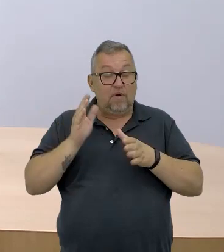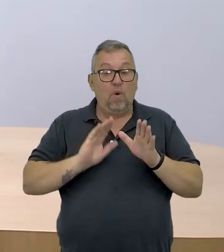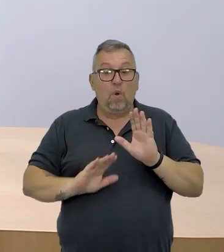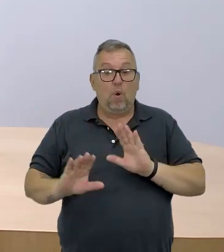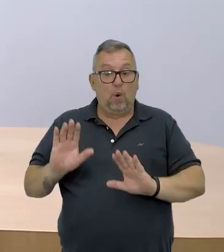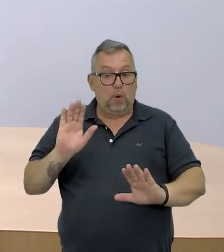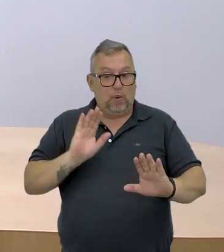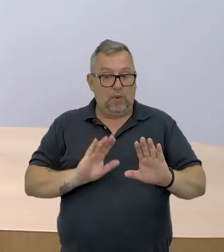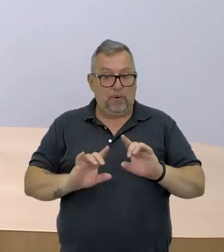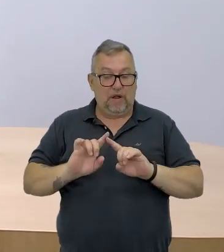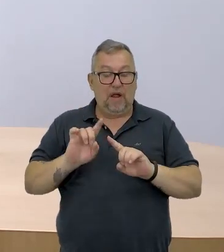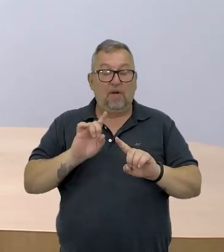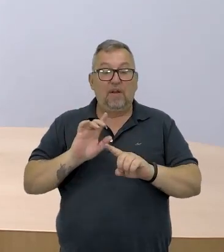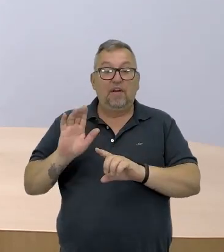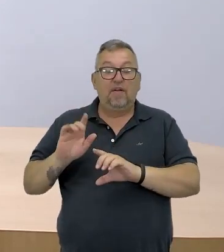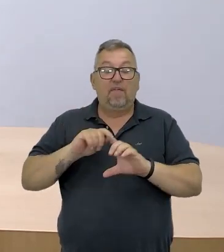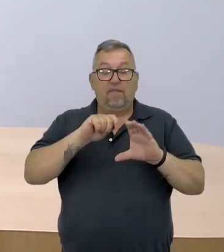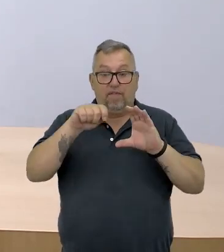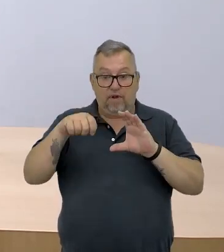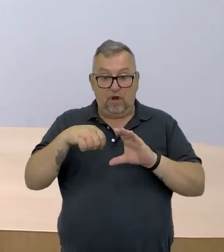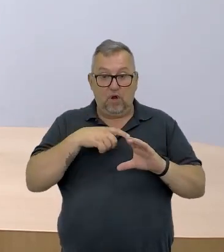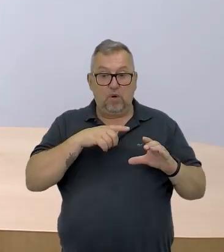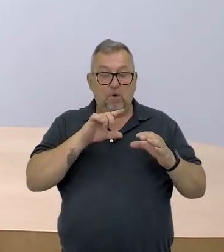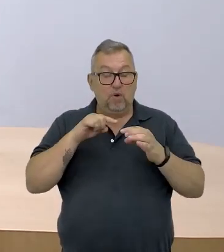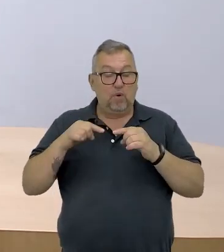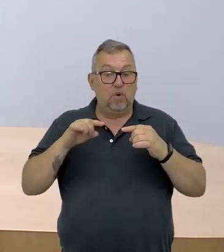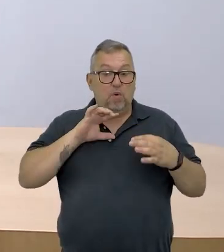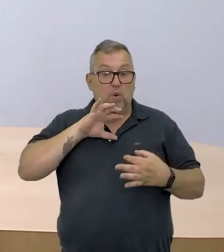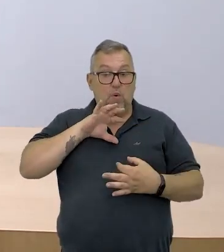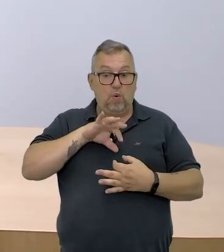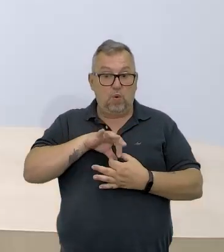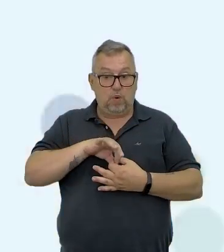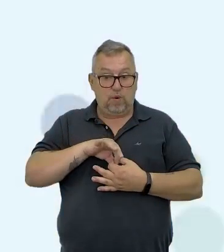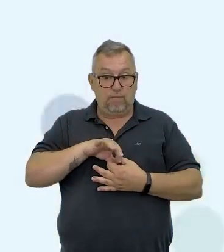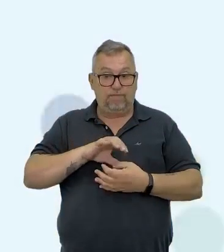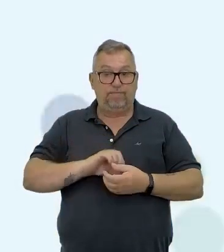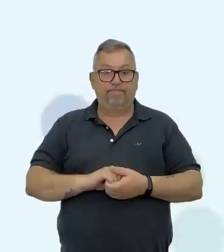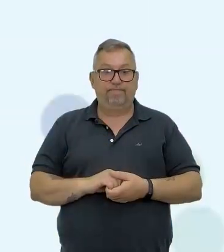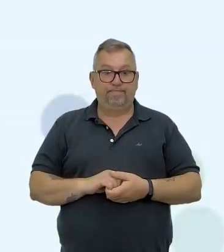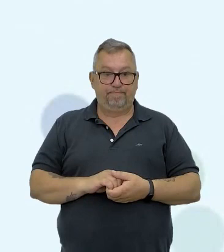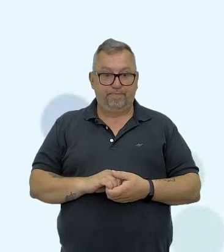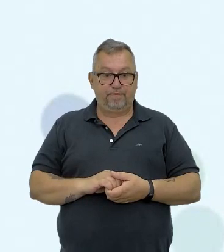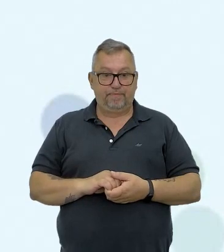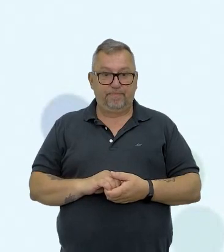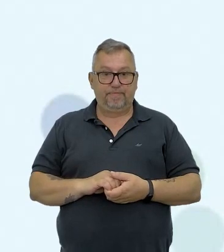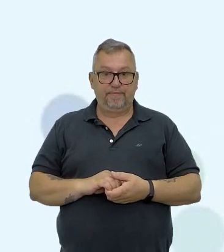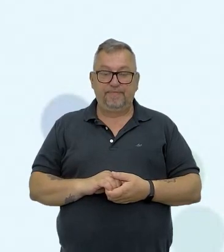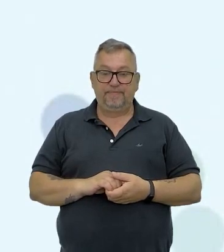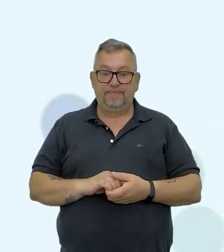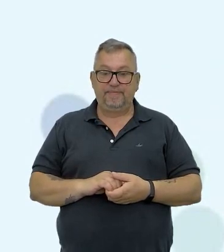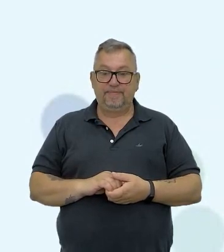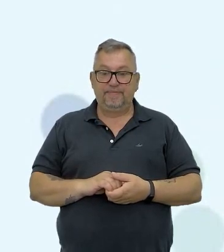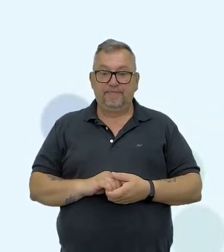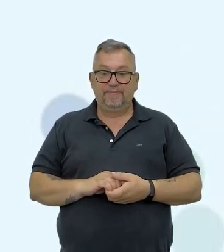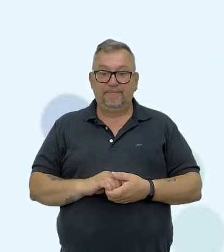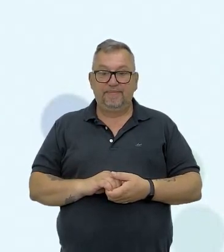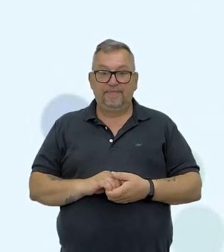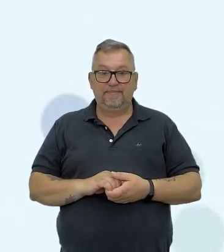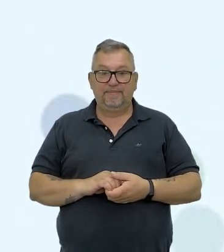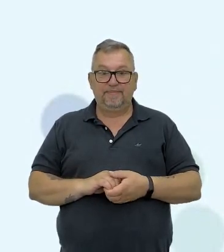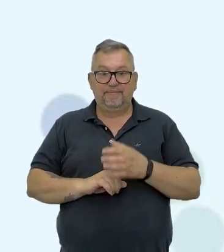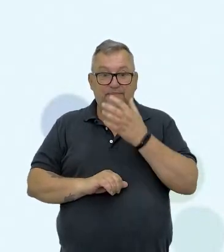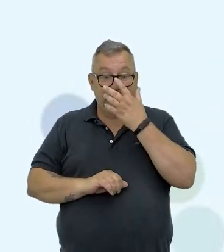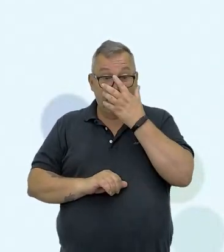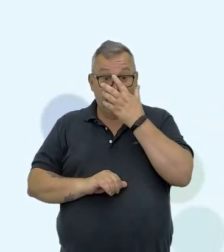muito cuidado. Esse vídeo, ele precisa ter coerência, tá bom? Muito bem. O mais que a gente tem aí? A respeito da